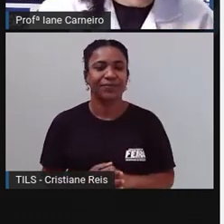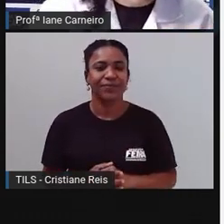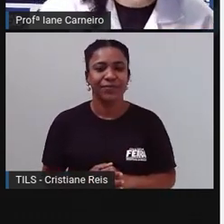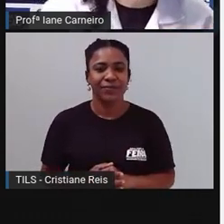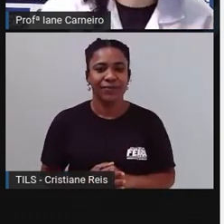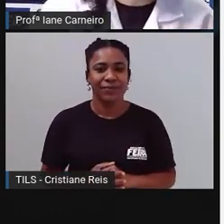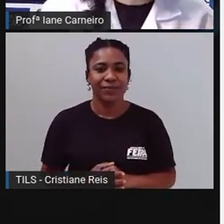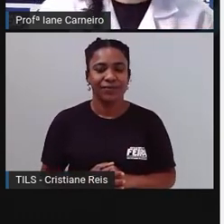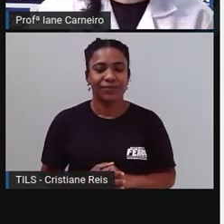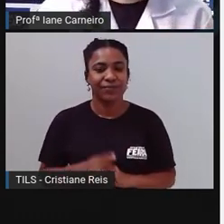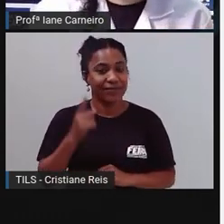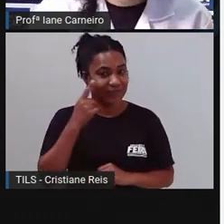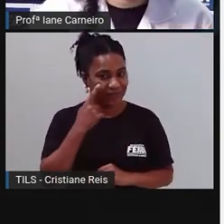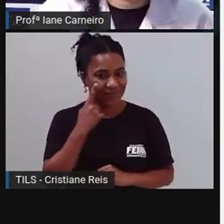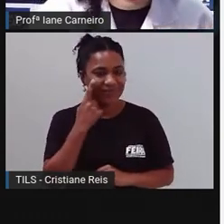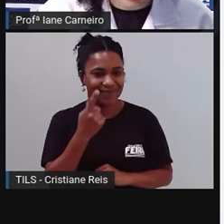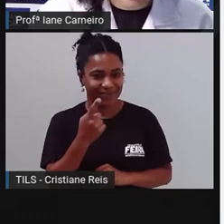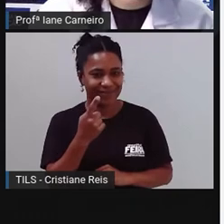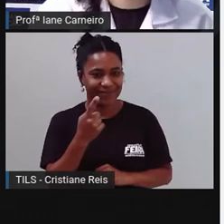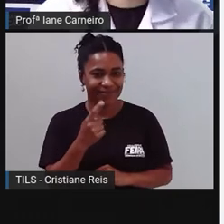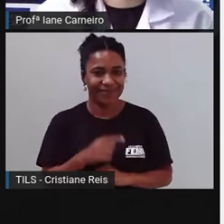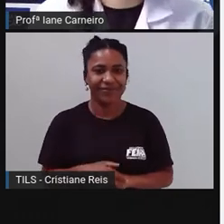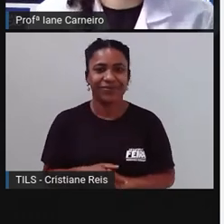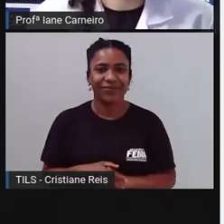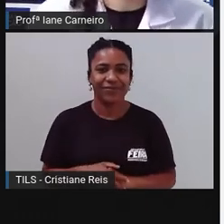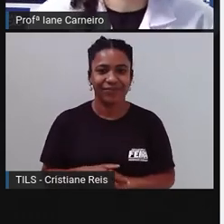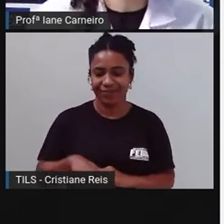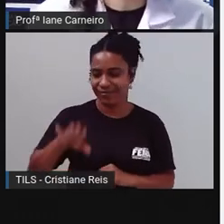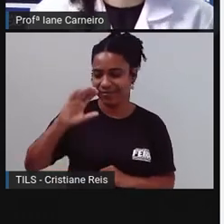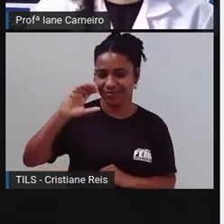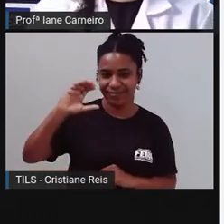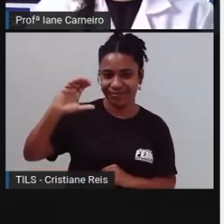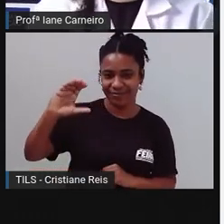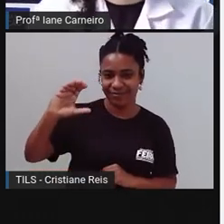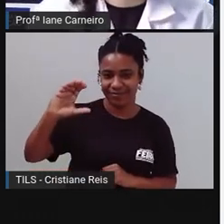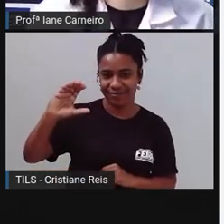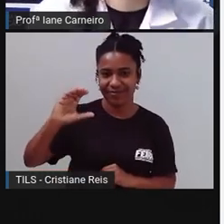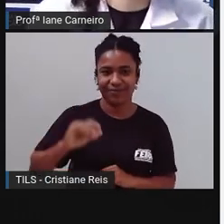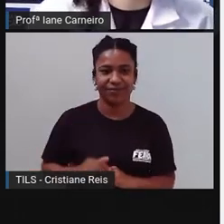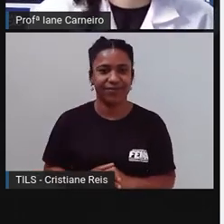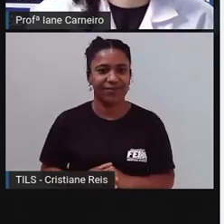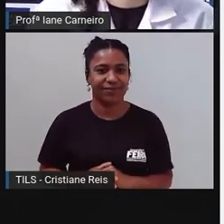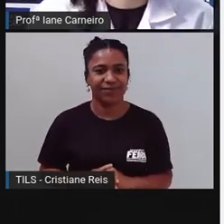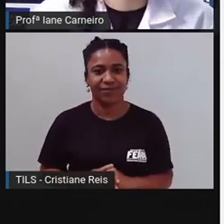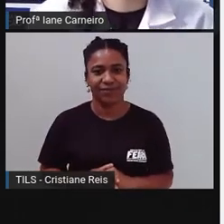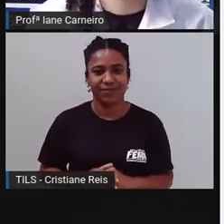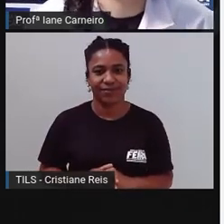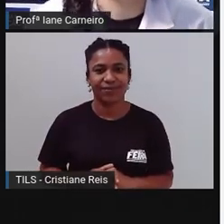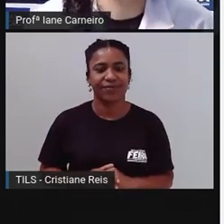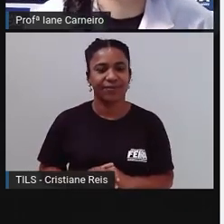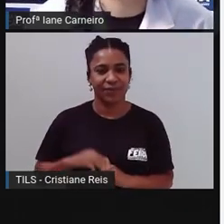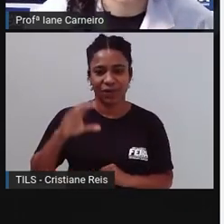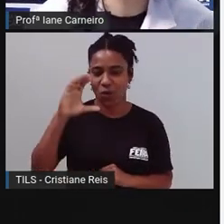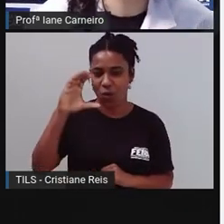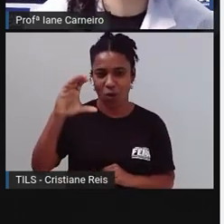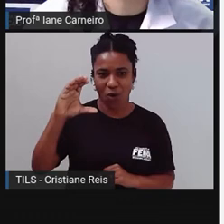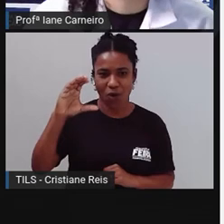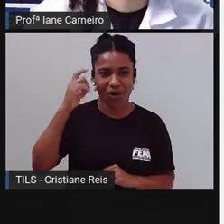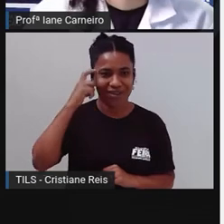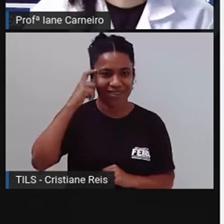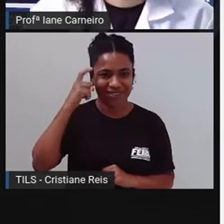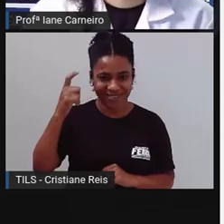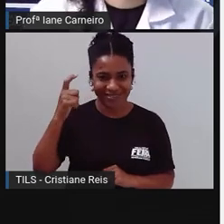Lembra na aula que a gente falou do som do C, ó? O C e o O. Có, Có, tá certo?